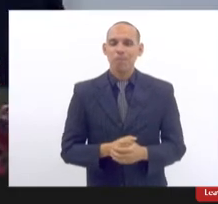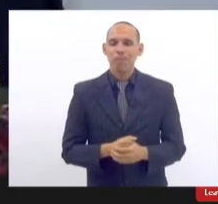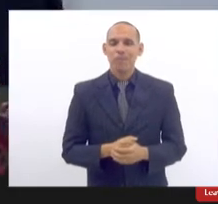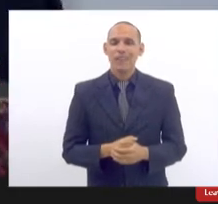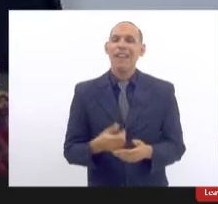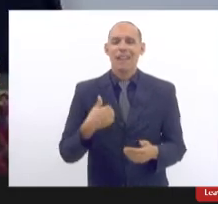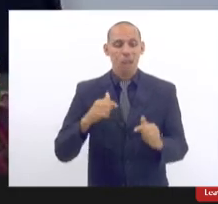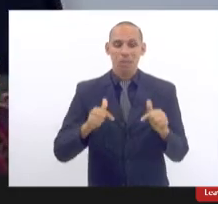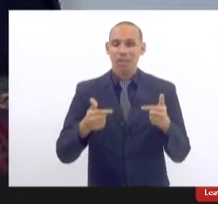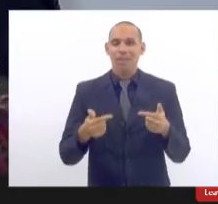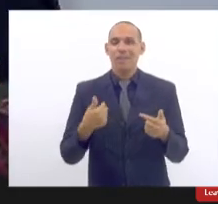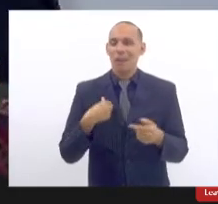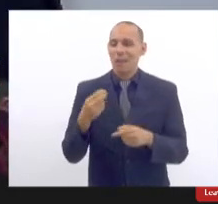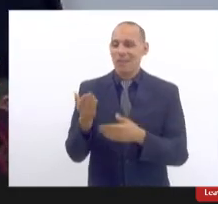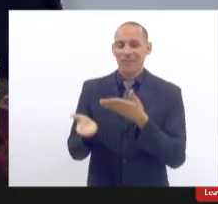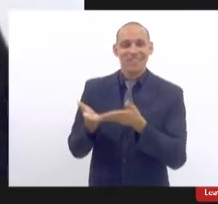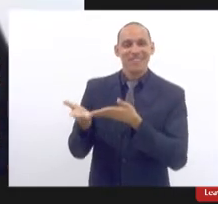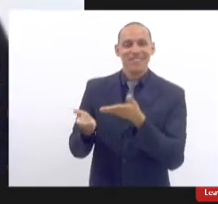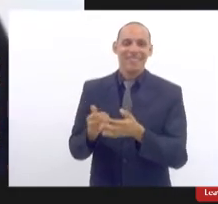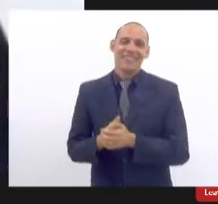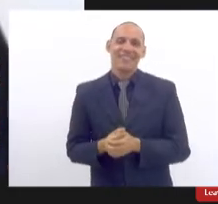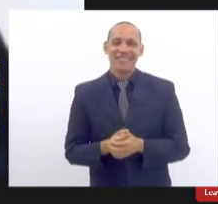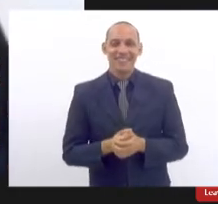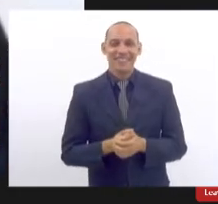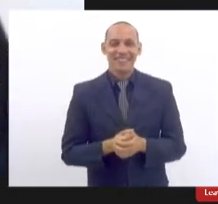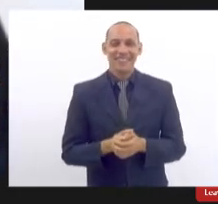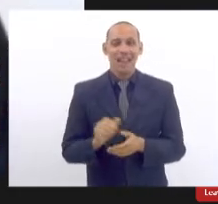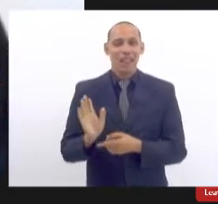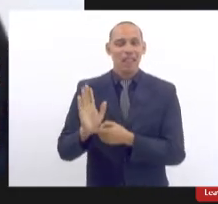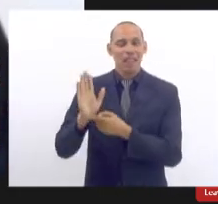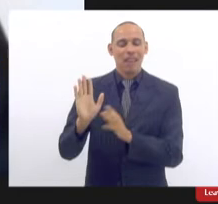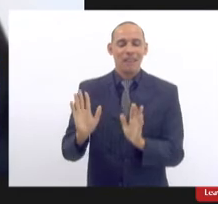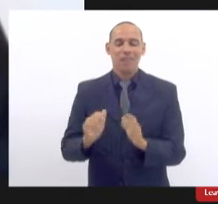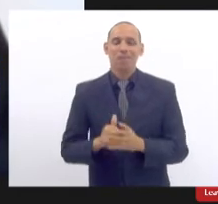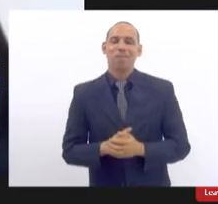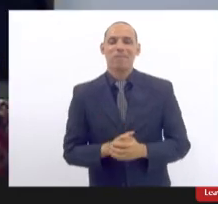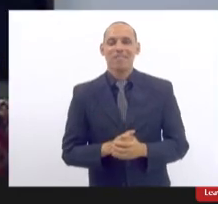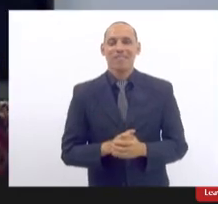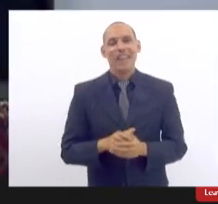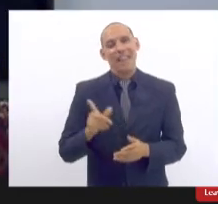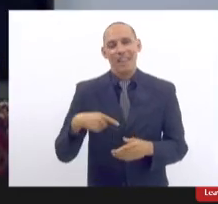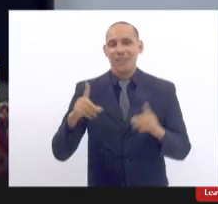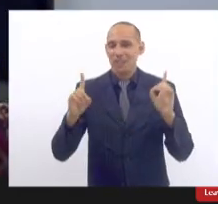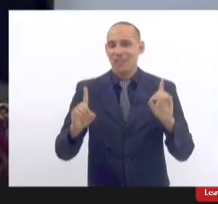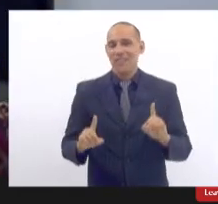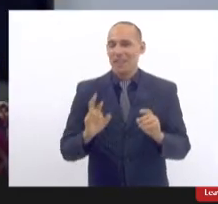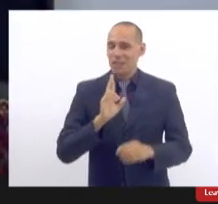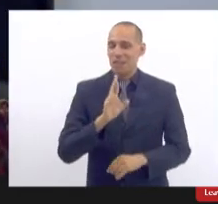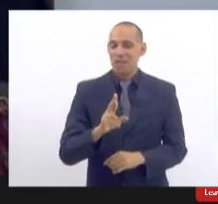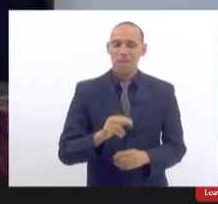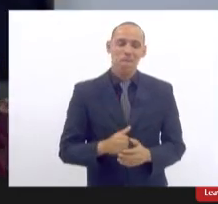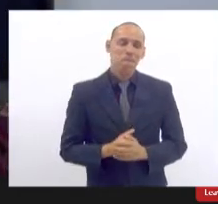dizendo o meu eu achei bom como a Ingrid se referiu eu falei bom teria sempre o direito a tréplica